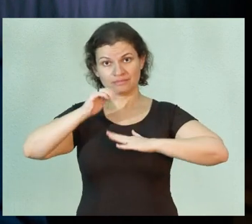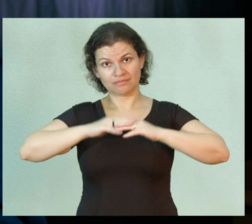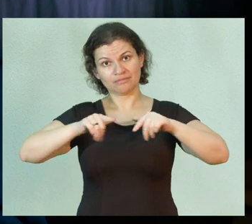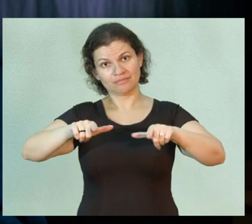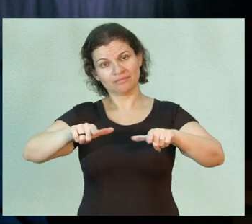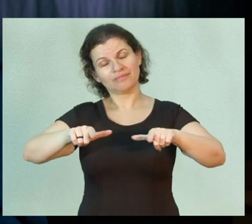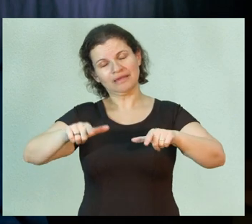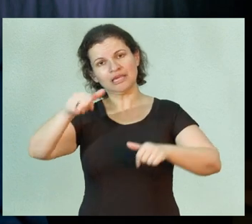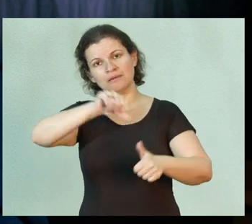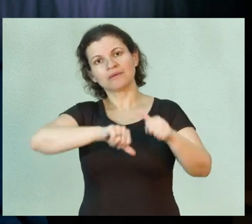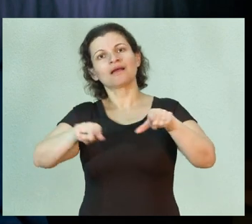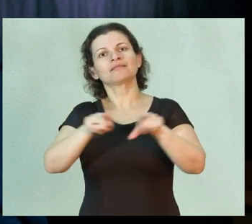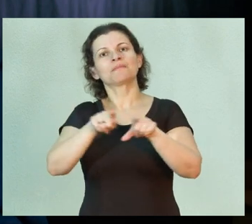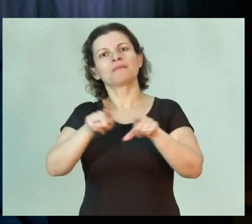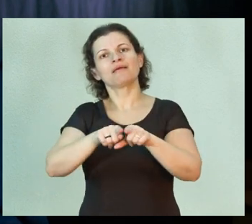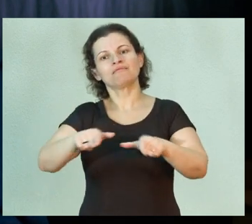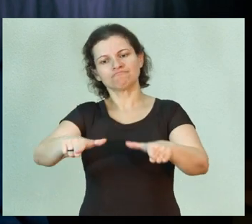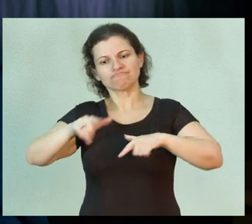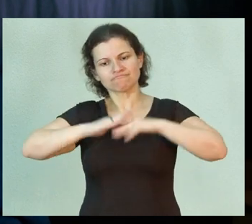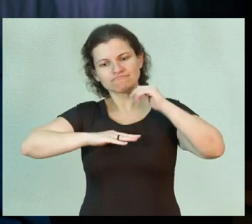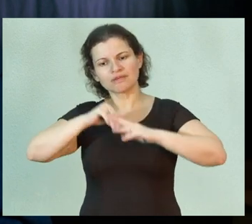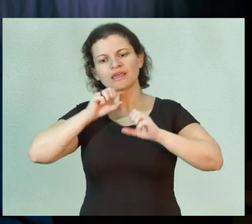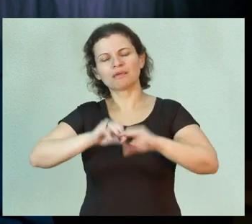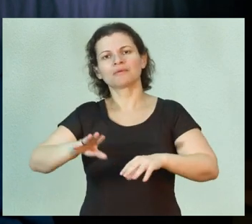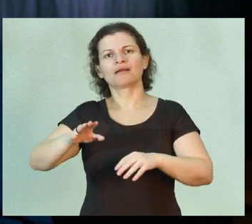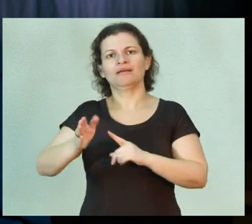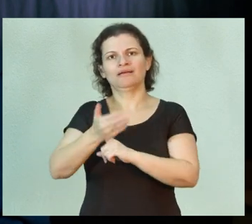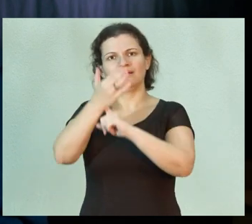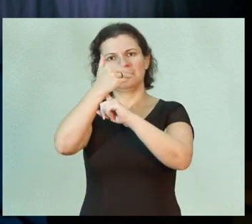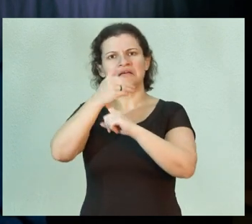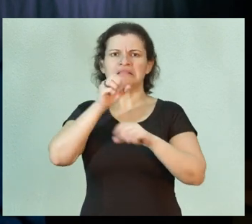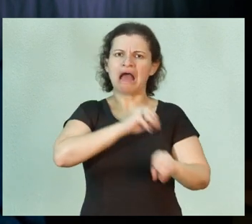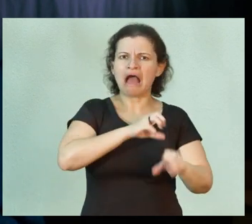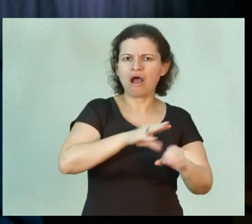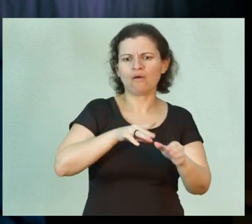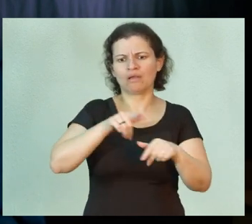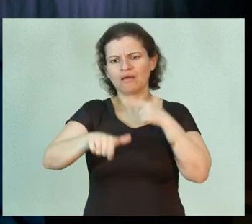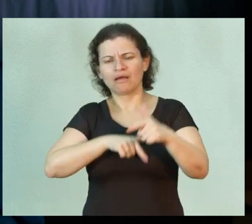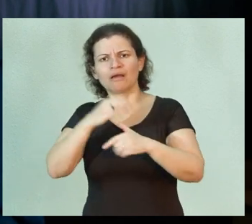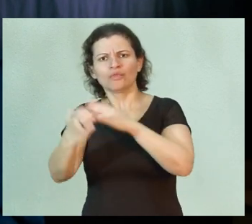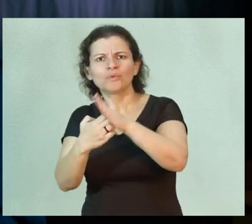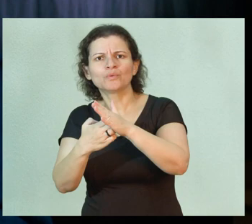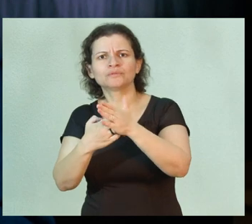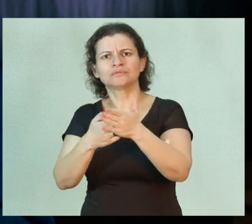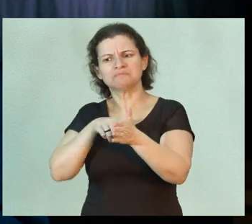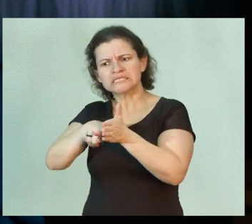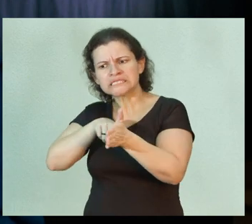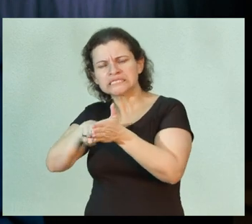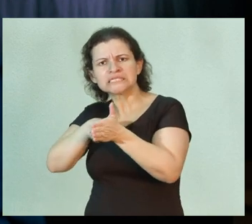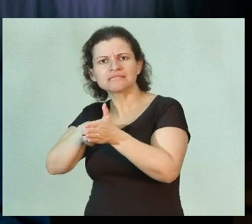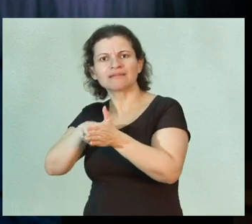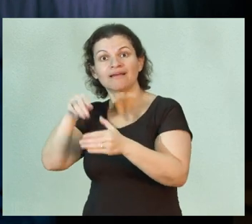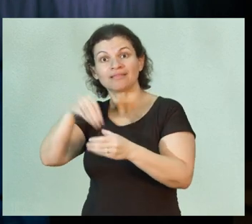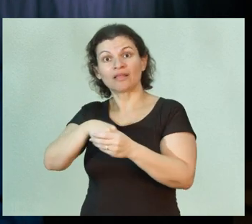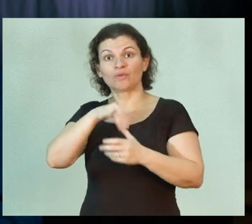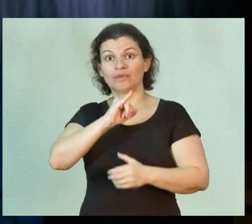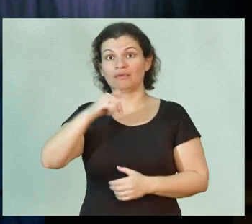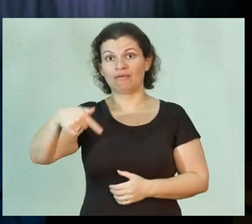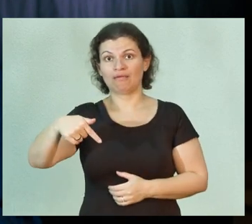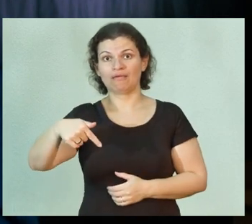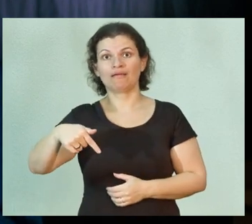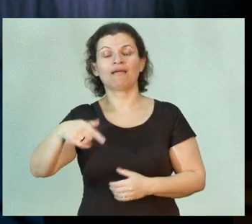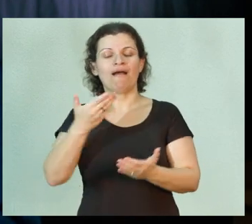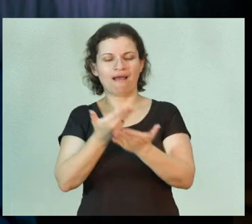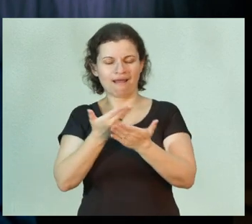química tecnológica. Então, desde dar aula até trabalhar na indústria, fazer pesquisa de ponta no Instituto de Química, esses alunos de